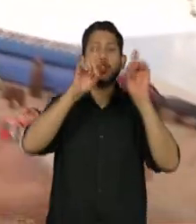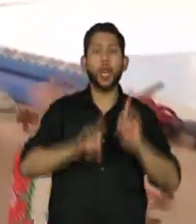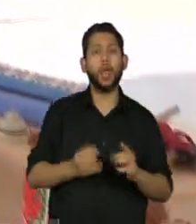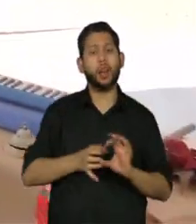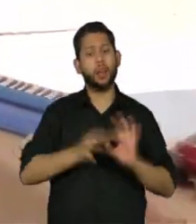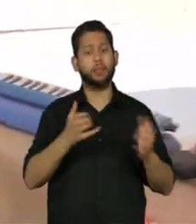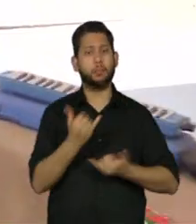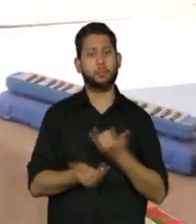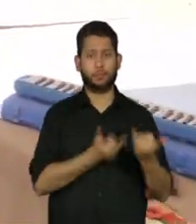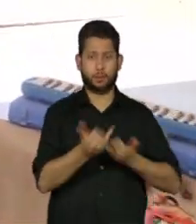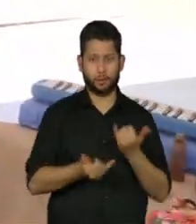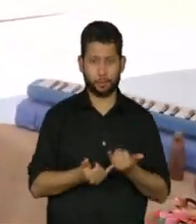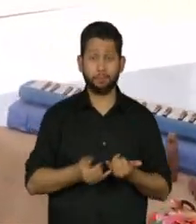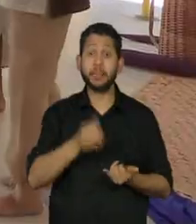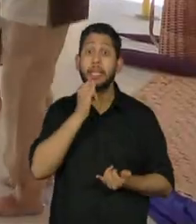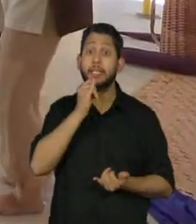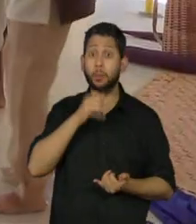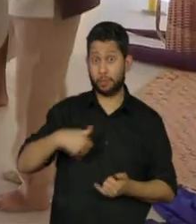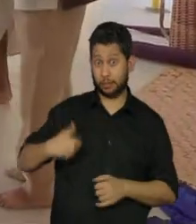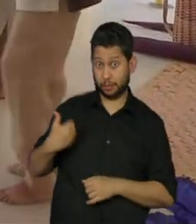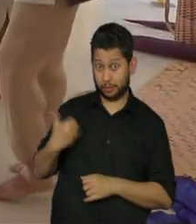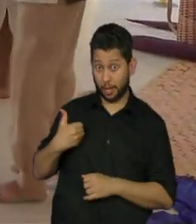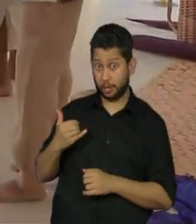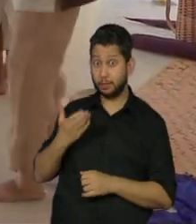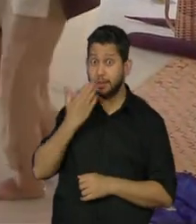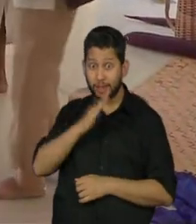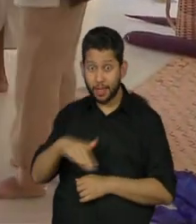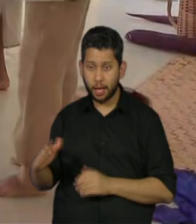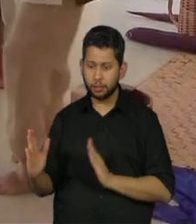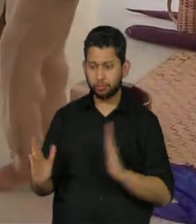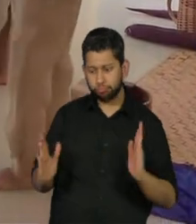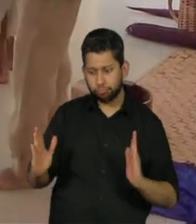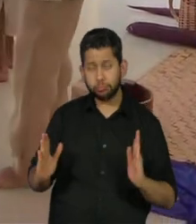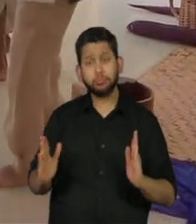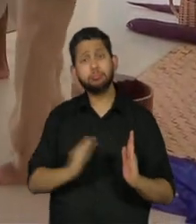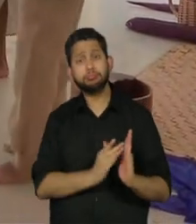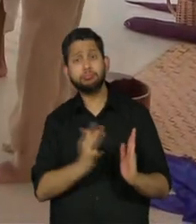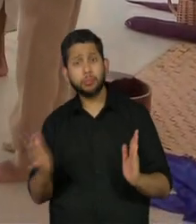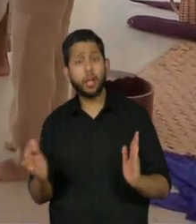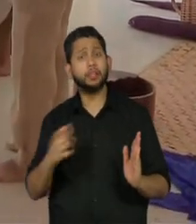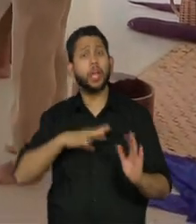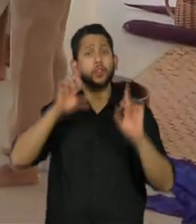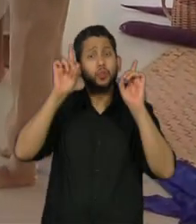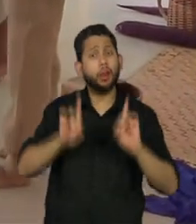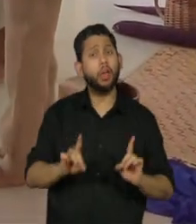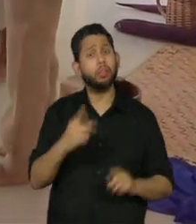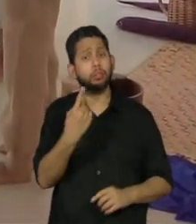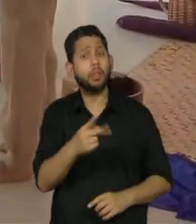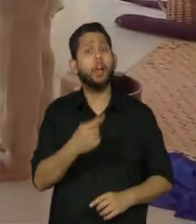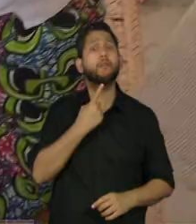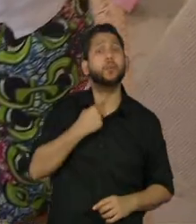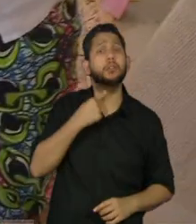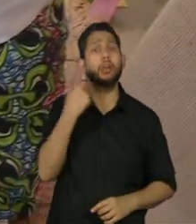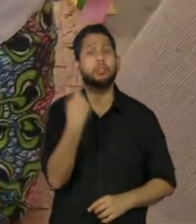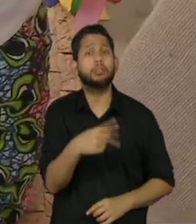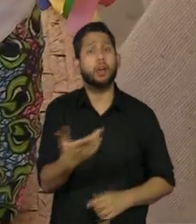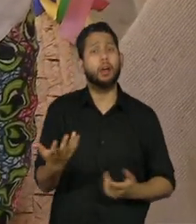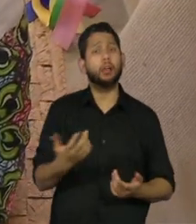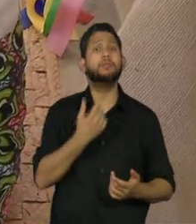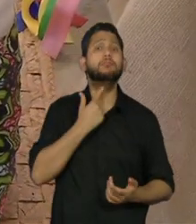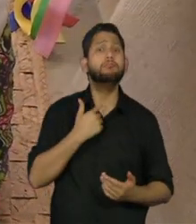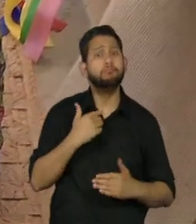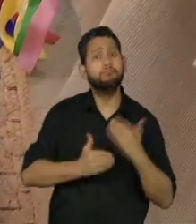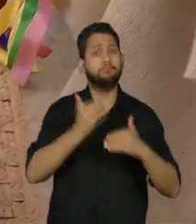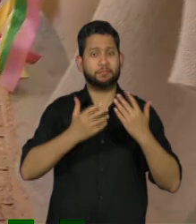ocupamos com a ludicidade da infância, todas as crianças têm os seus desejos, as suas vozes, reivindicações e segredos ouvidos. Para conferir